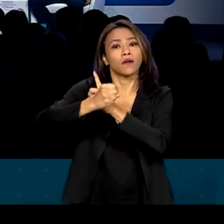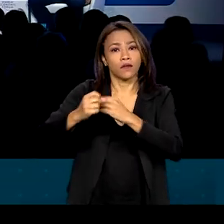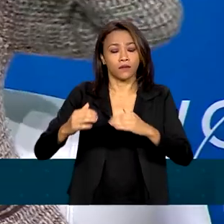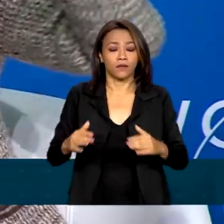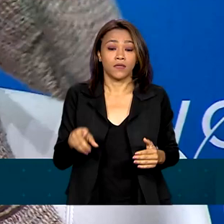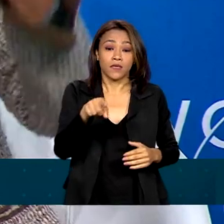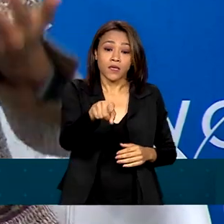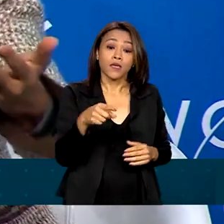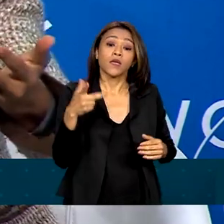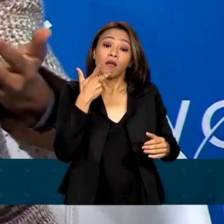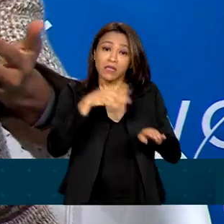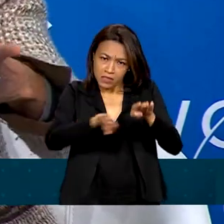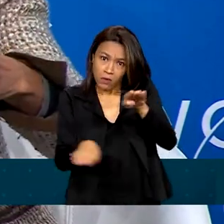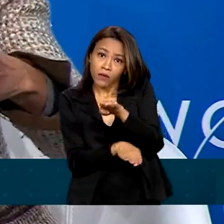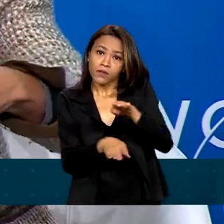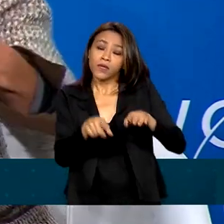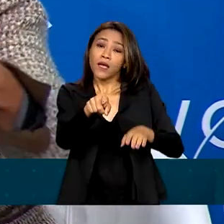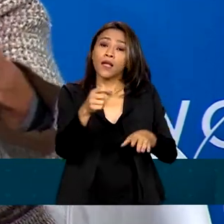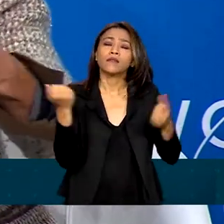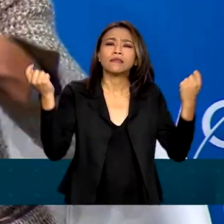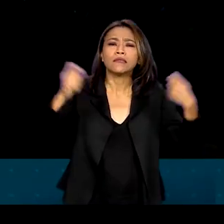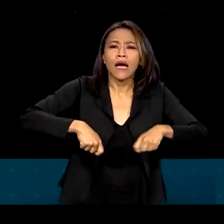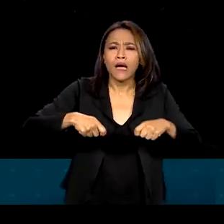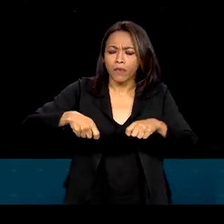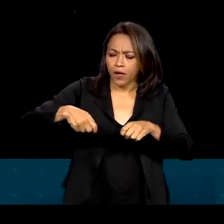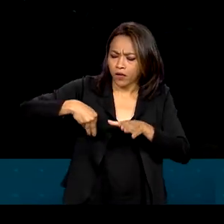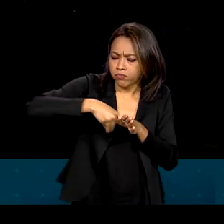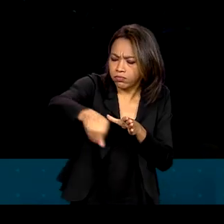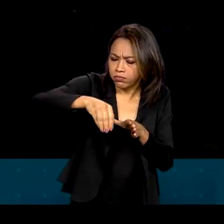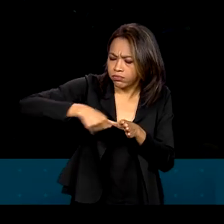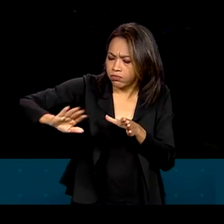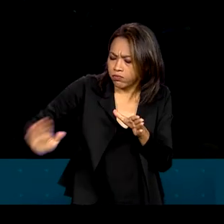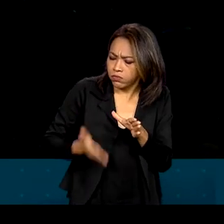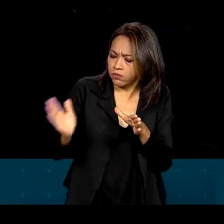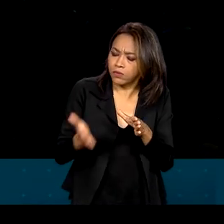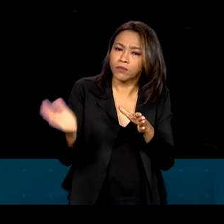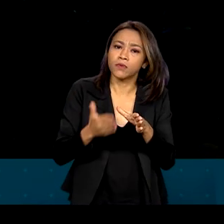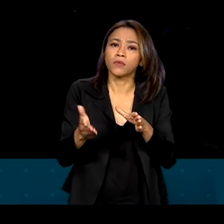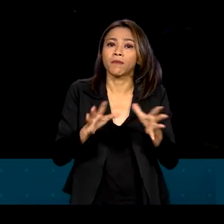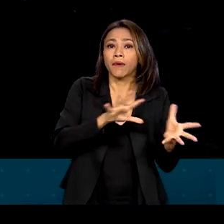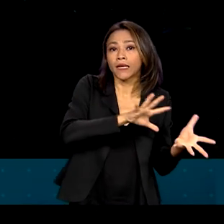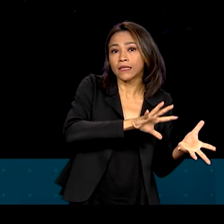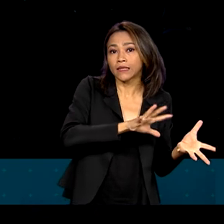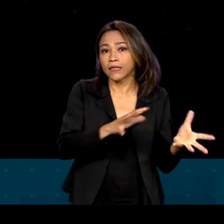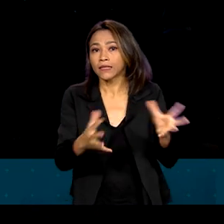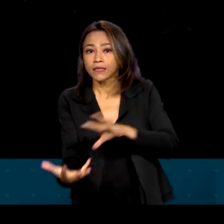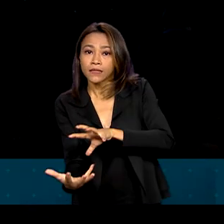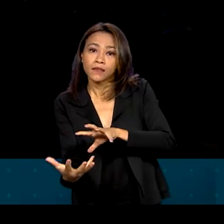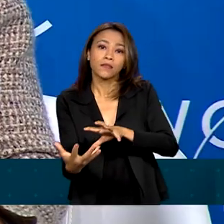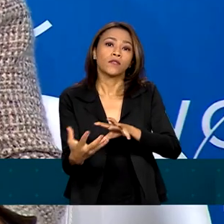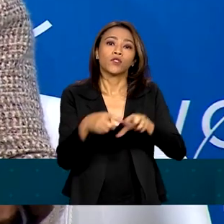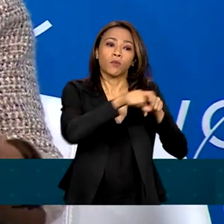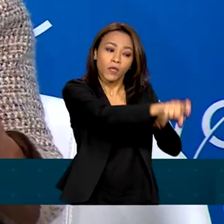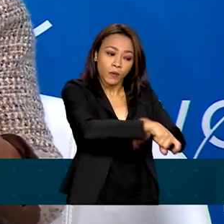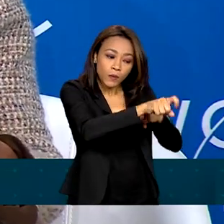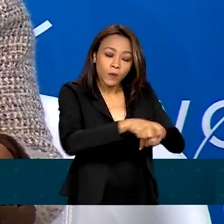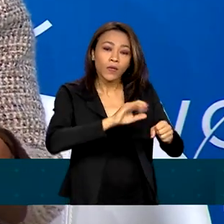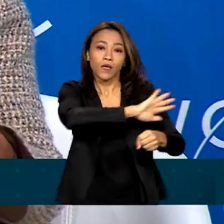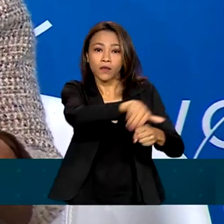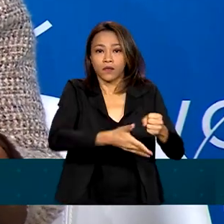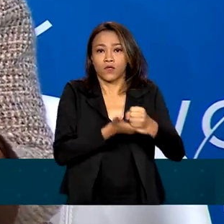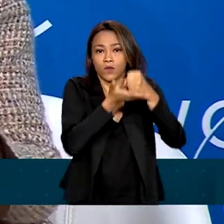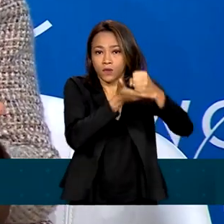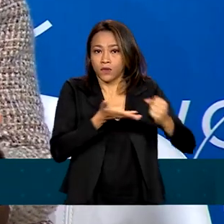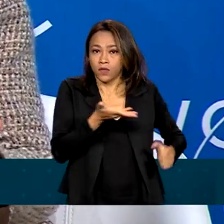possível aumentar a produção agrícola brasileira, fazendo a transição para a agricultura sustentável. Nós podemos